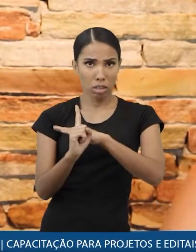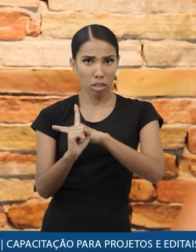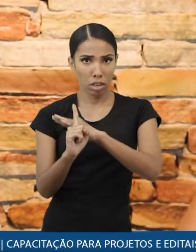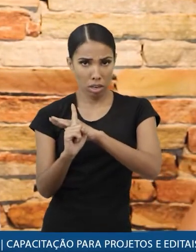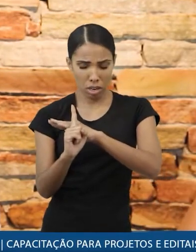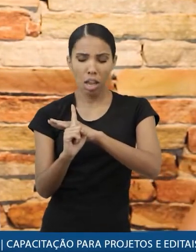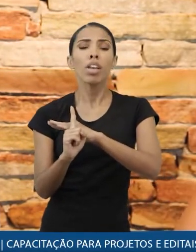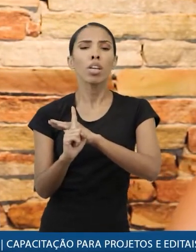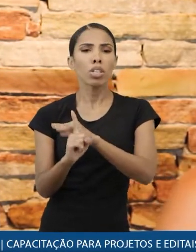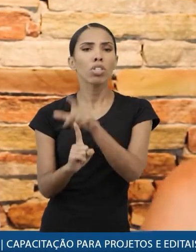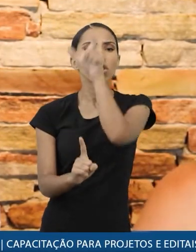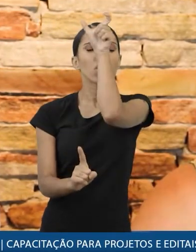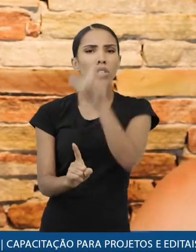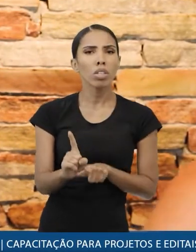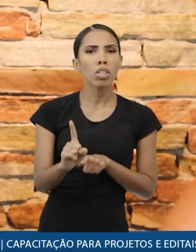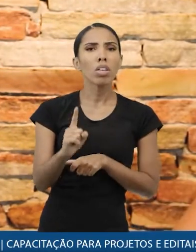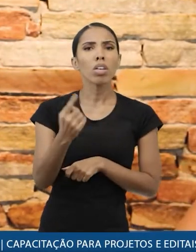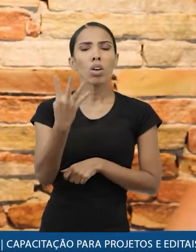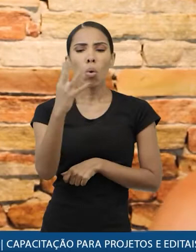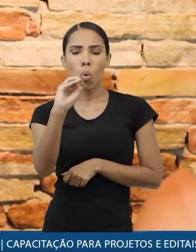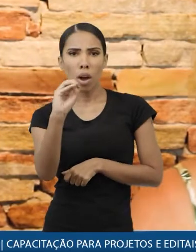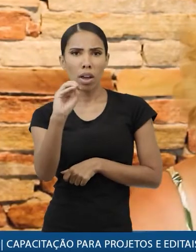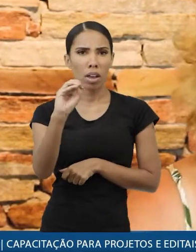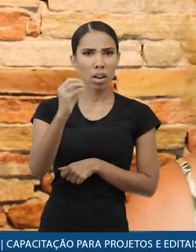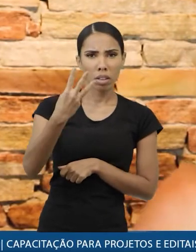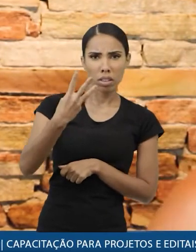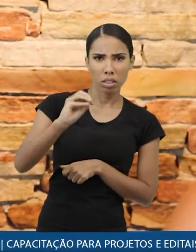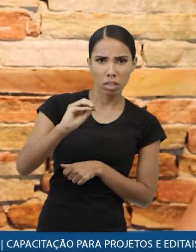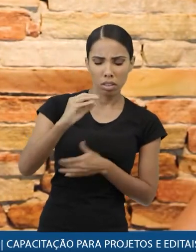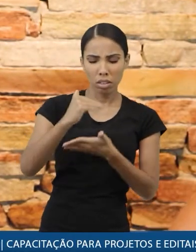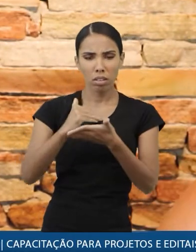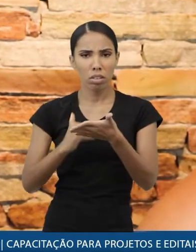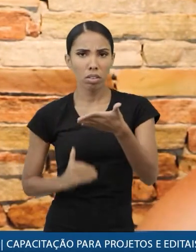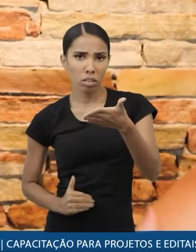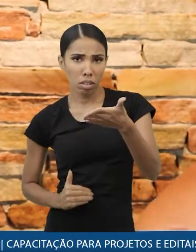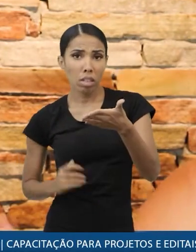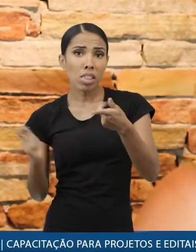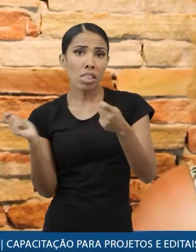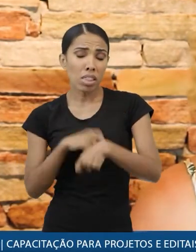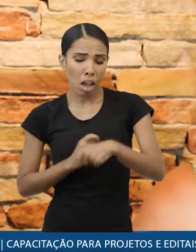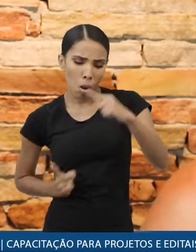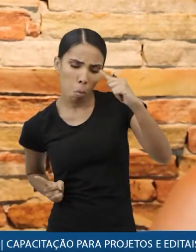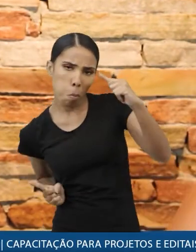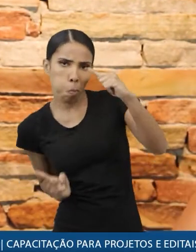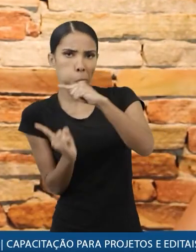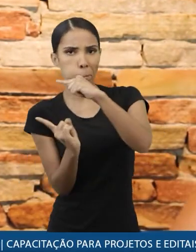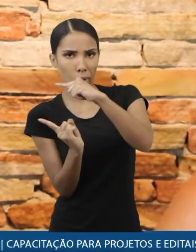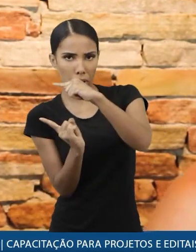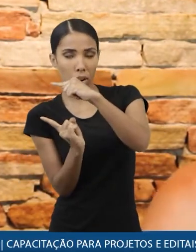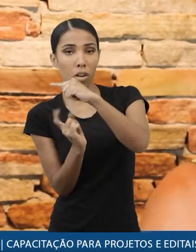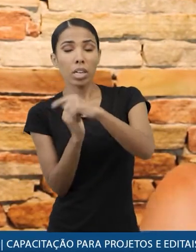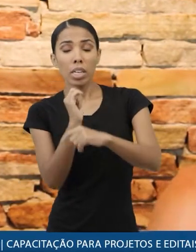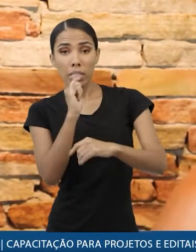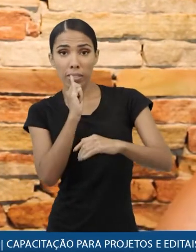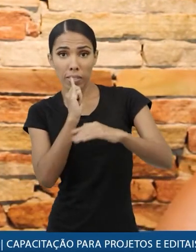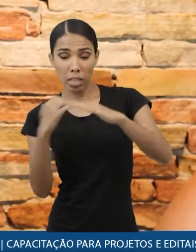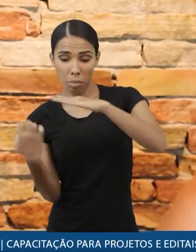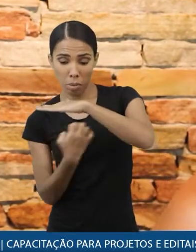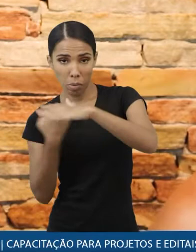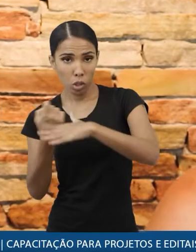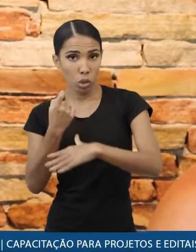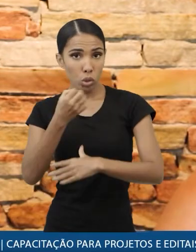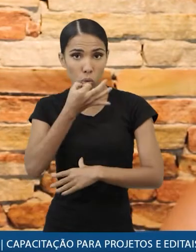vezes você pode, em uma planilha orçamentária de 30, 40 itens trabalhar com o número de fornecedores reduzido uma empresa de